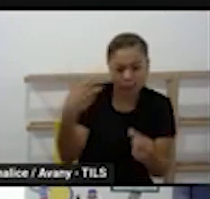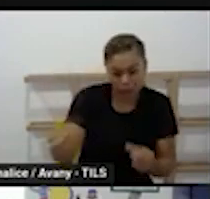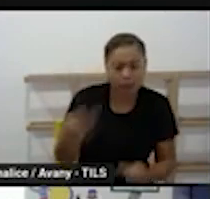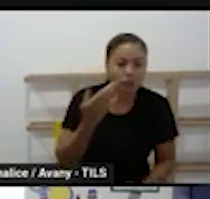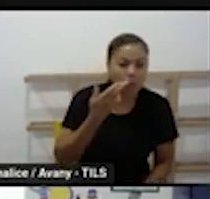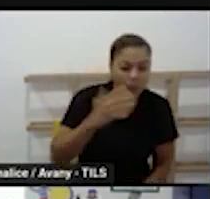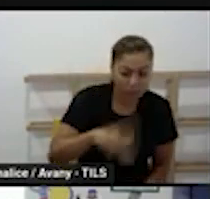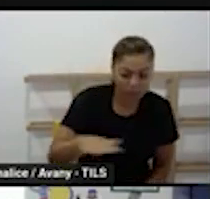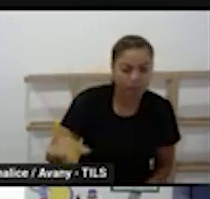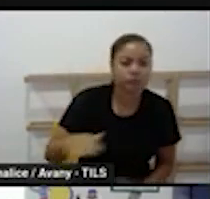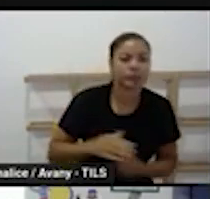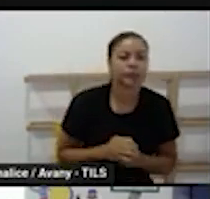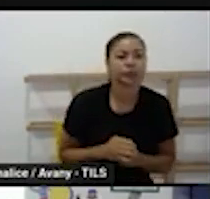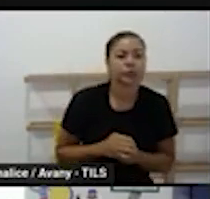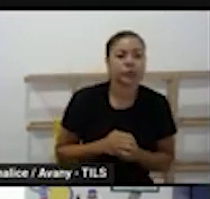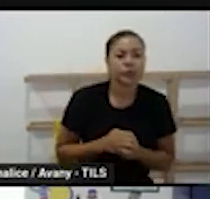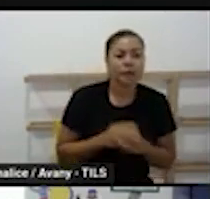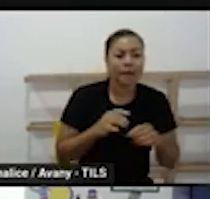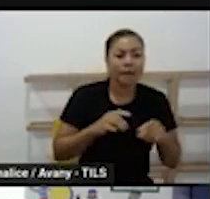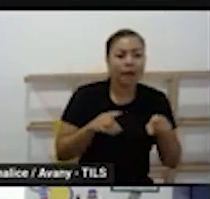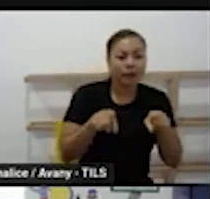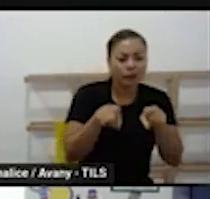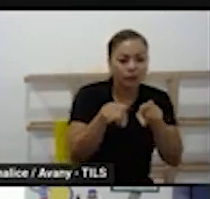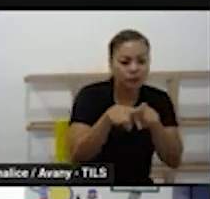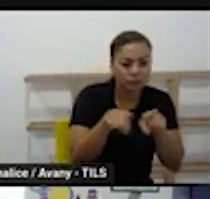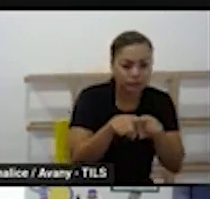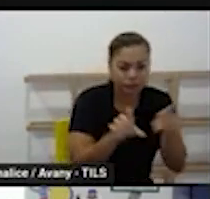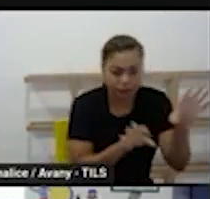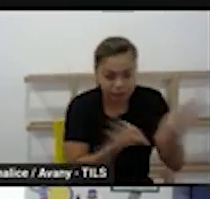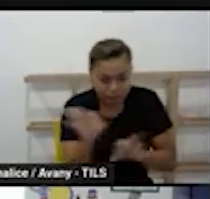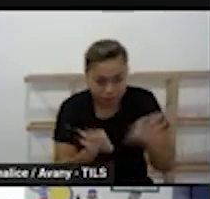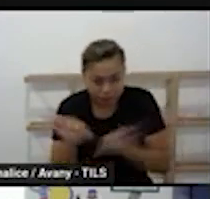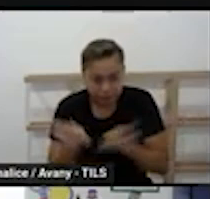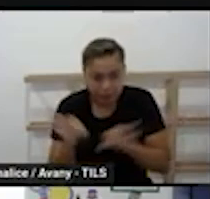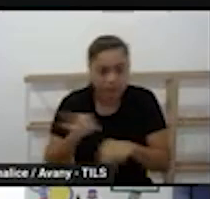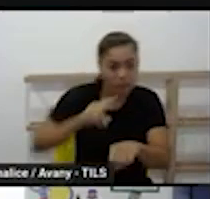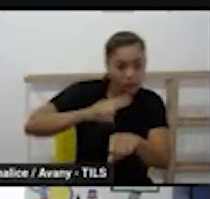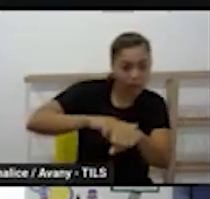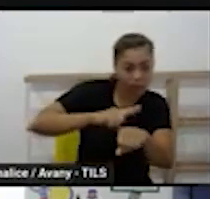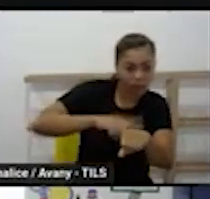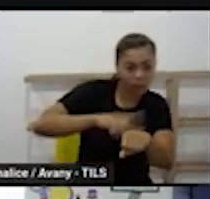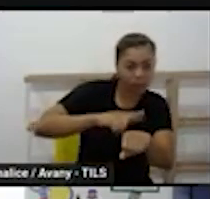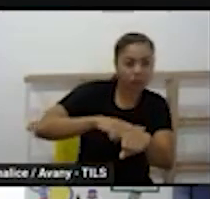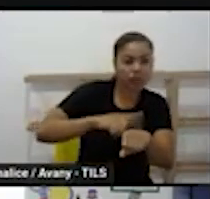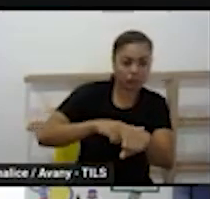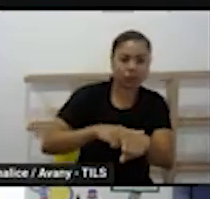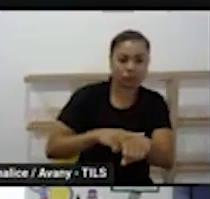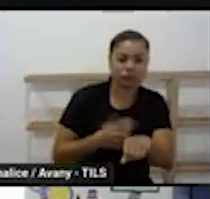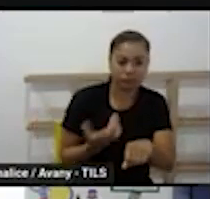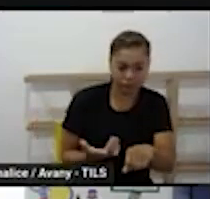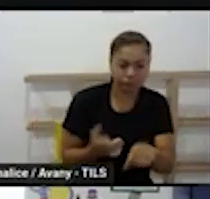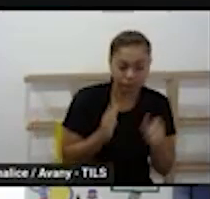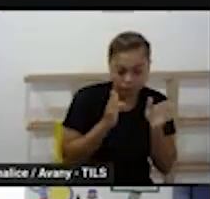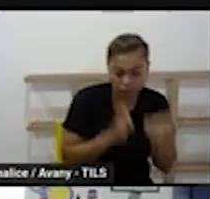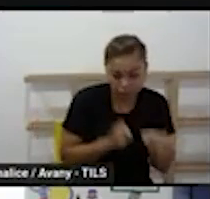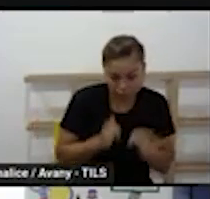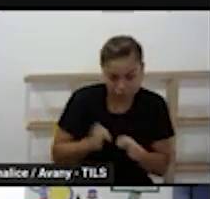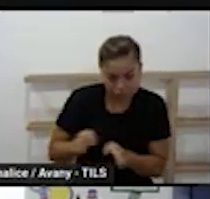ajuda na construção da noção do tempo né que é essa questão da previsibilidade a criança saber né que após determinada